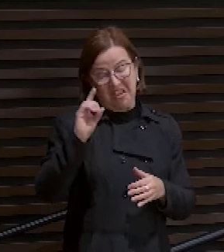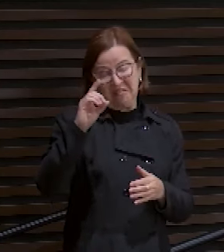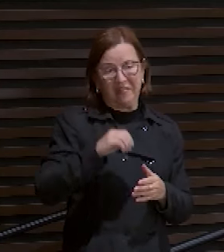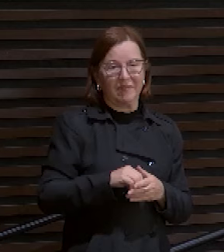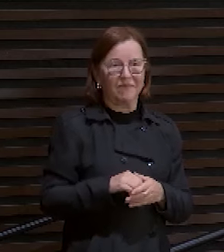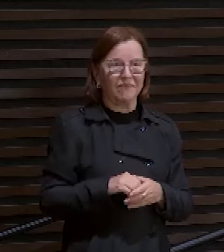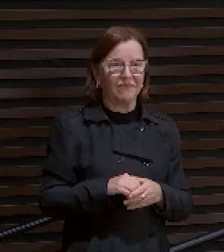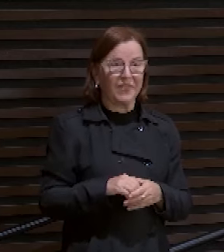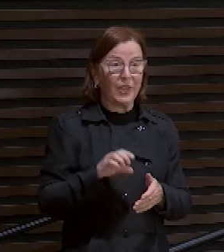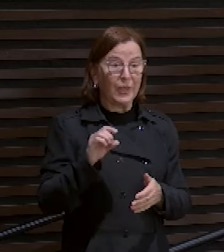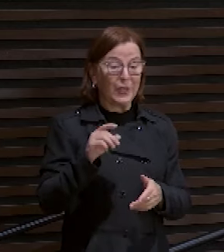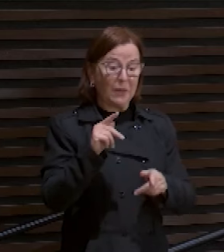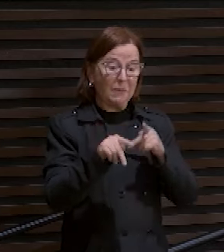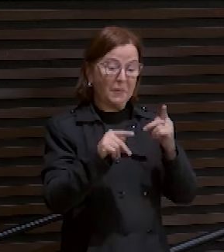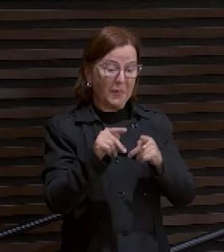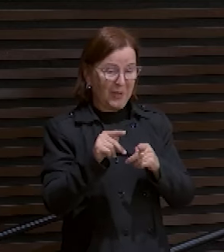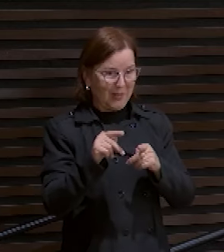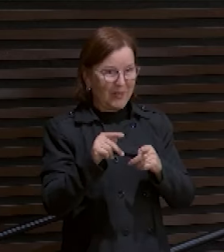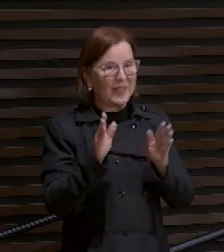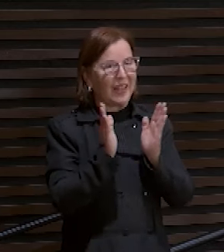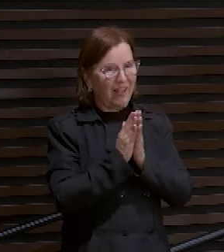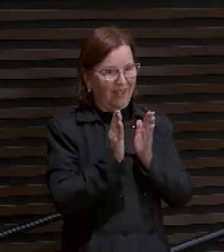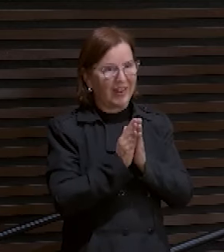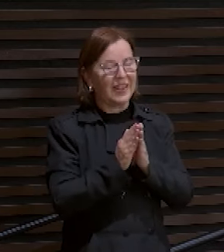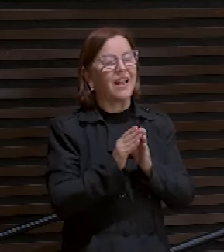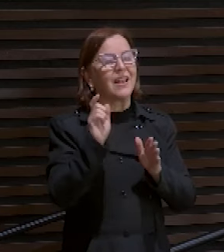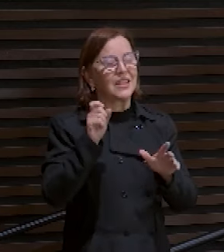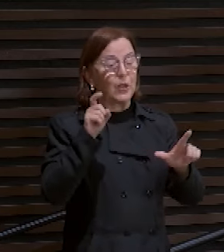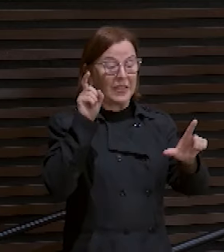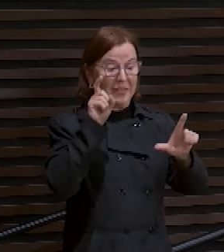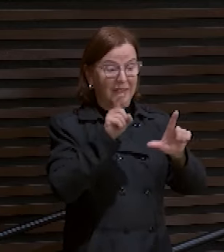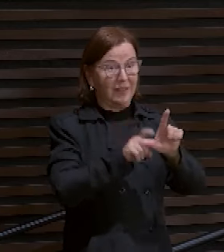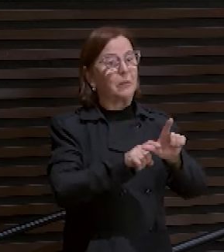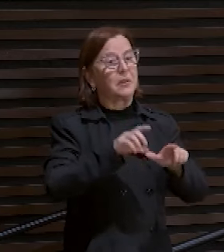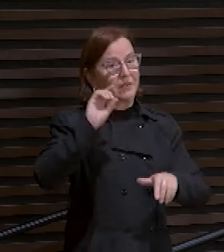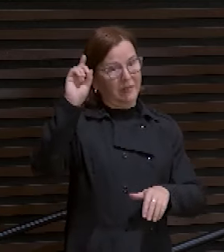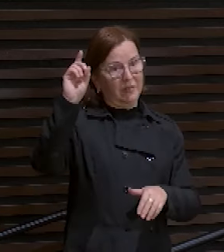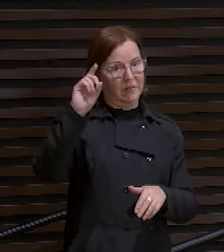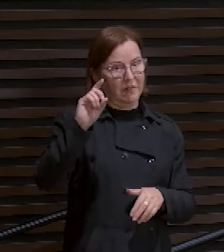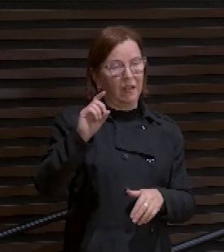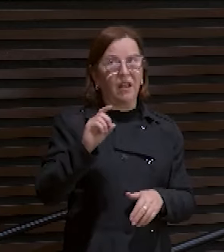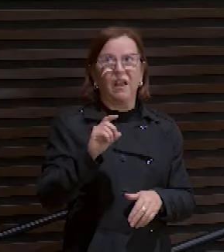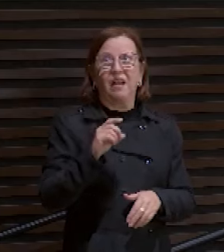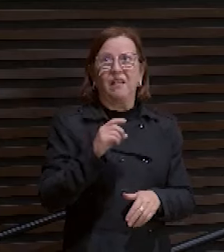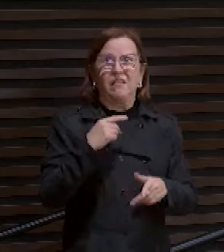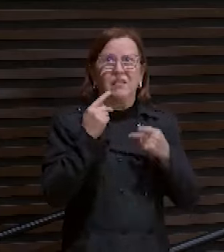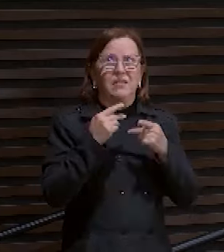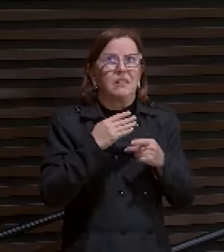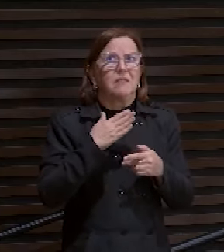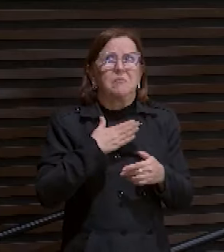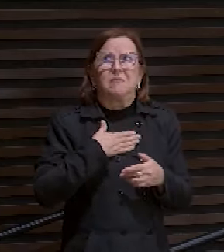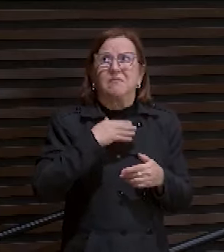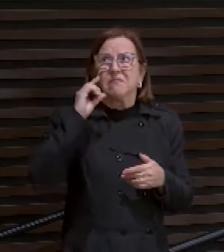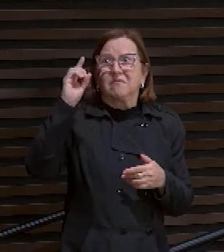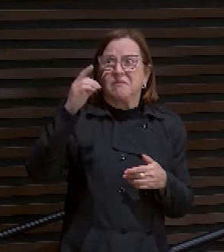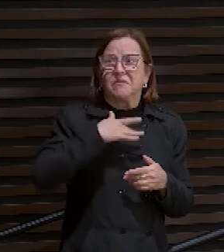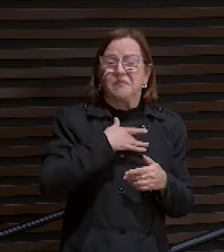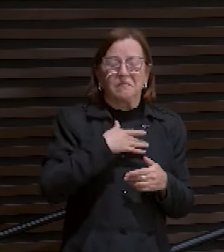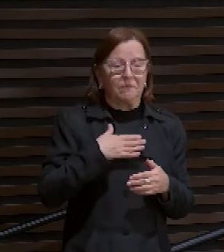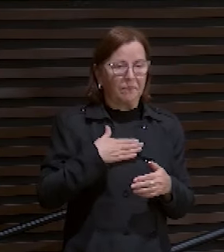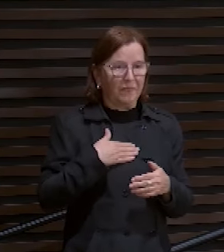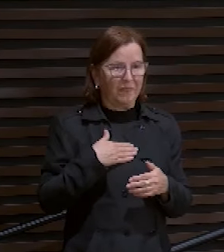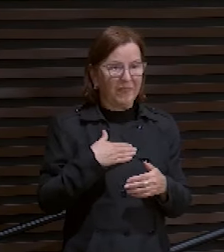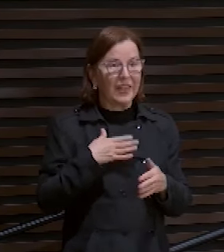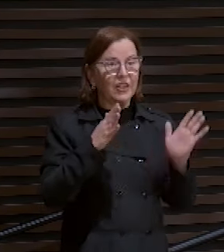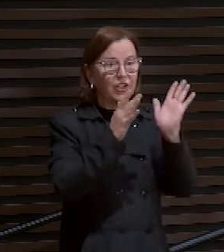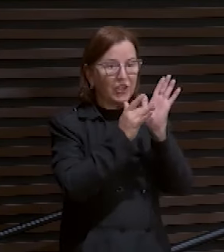Só os que oram são dependentes. Aí eu tive que falar, meu Deus, tem misericórdia de mim. Mas Jesus está dizendo,